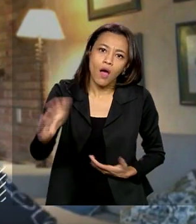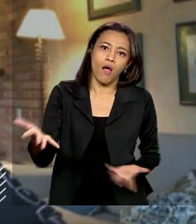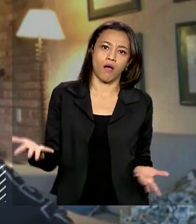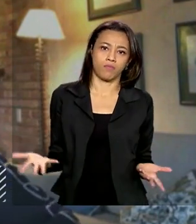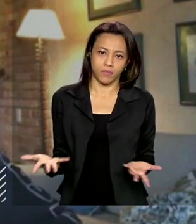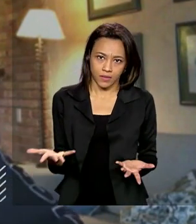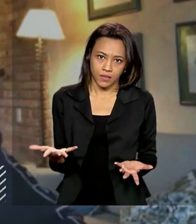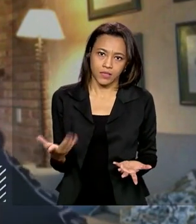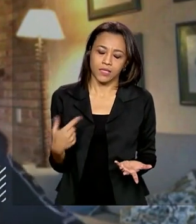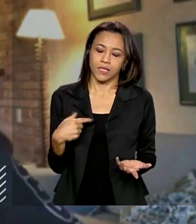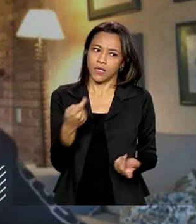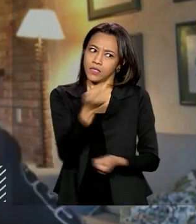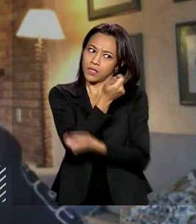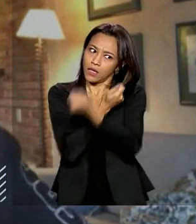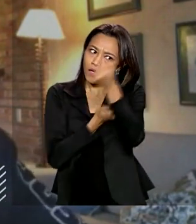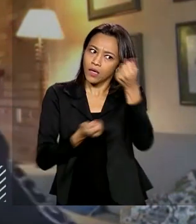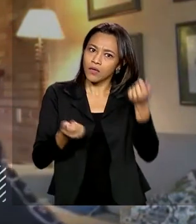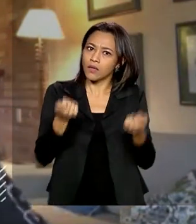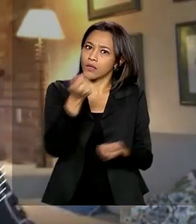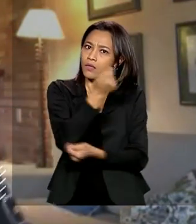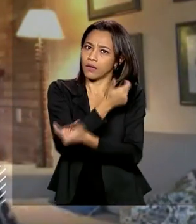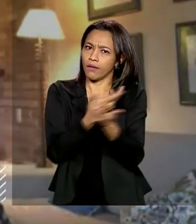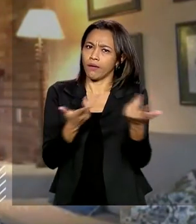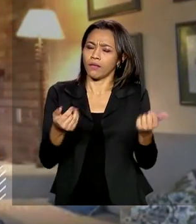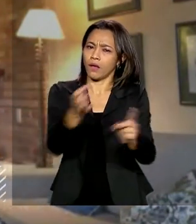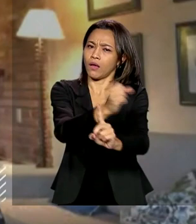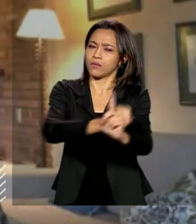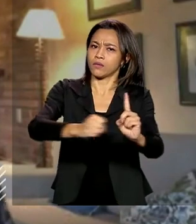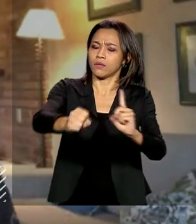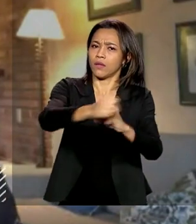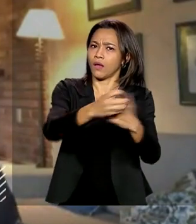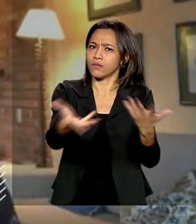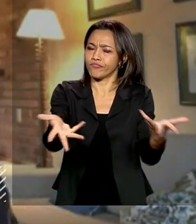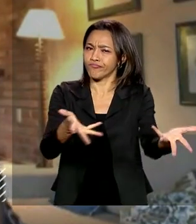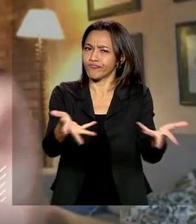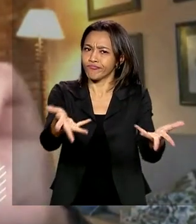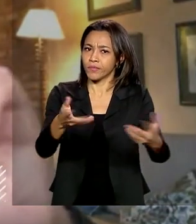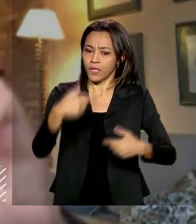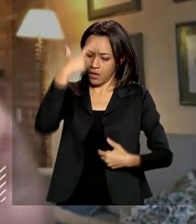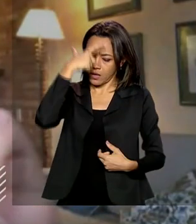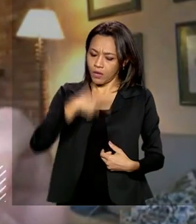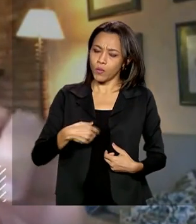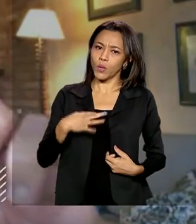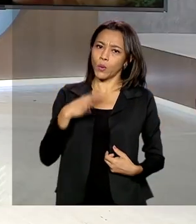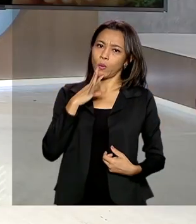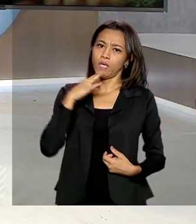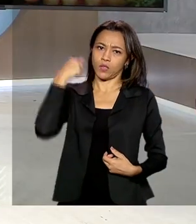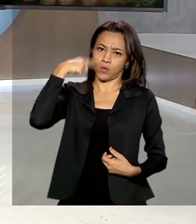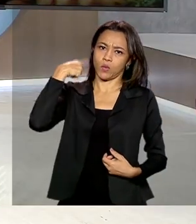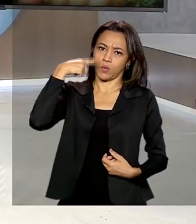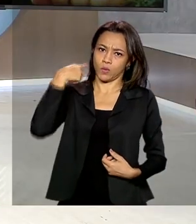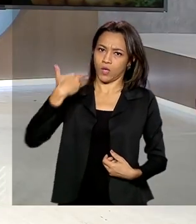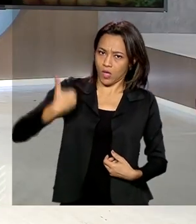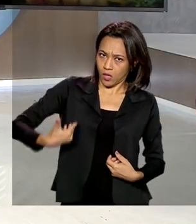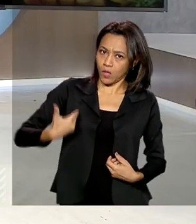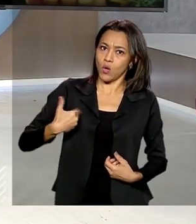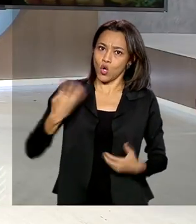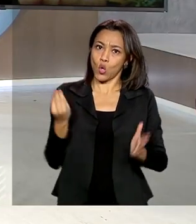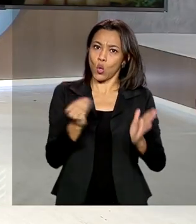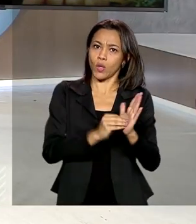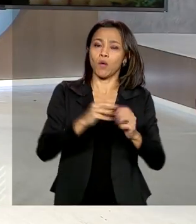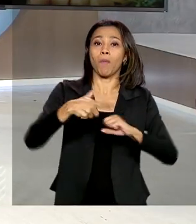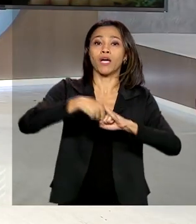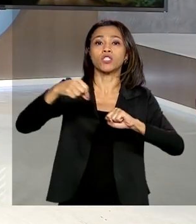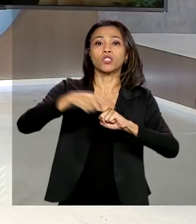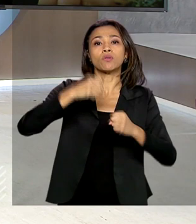de se enganar a população. Tanto é que eu, como constituinte, coloquei um artigo na Constituição que o cidadão